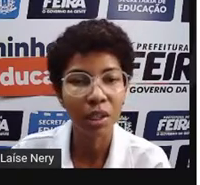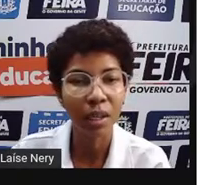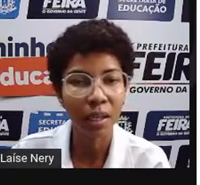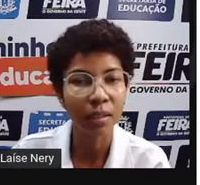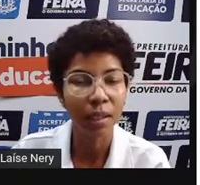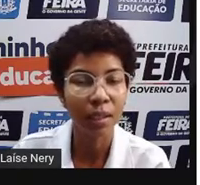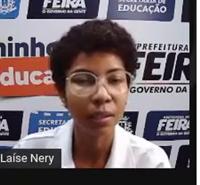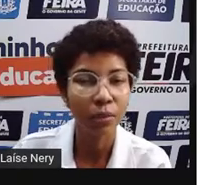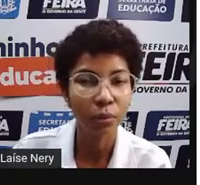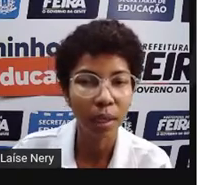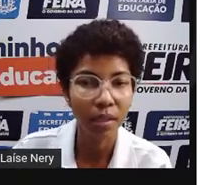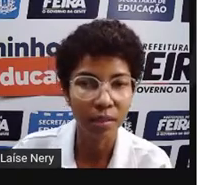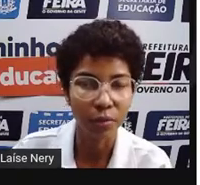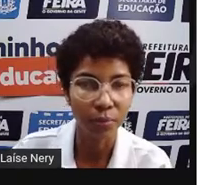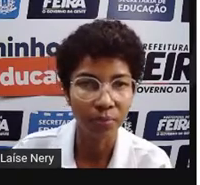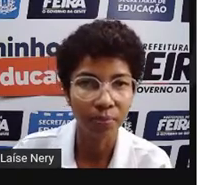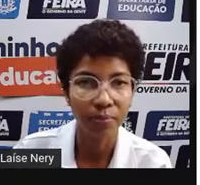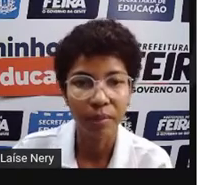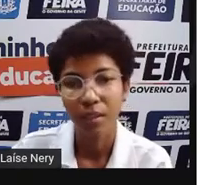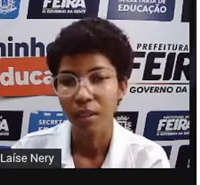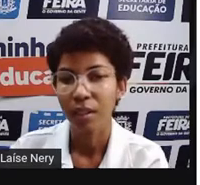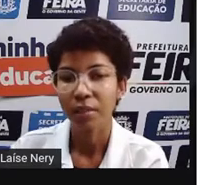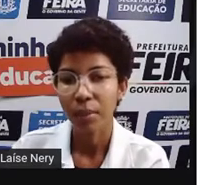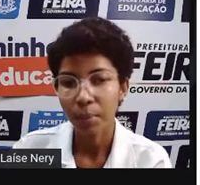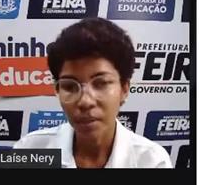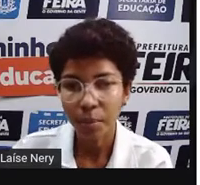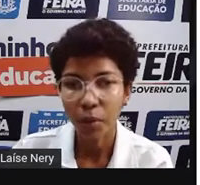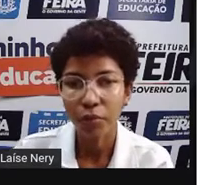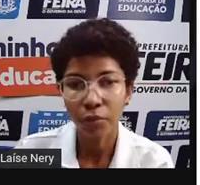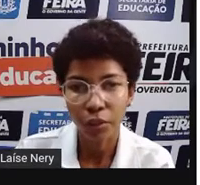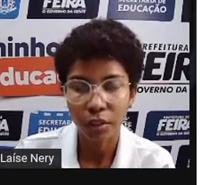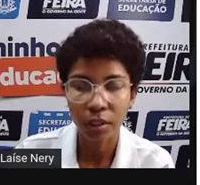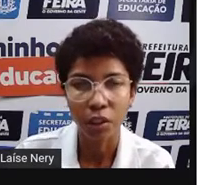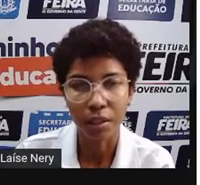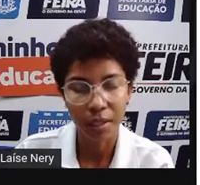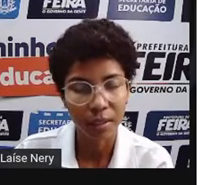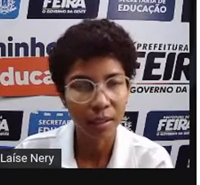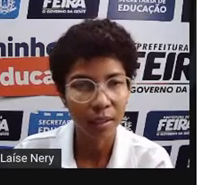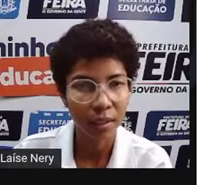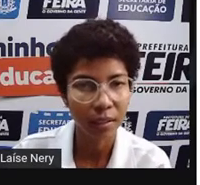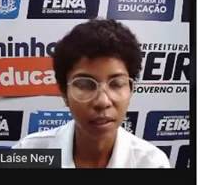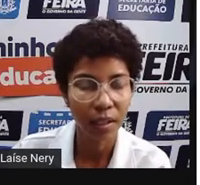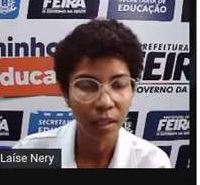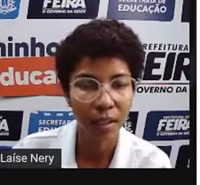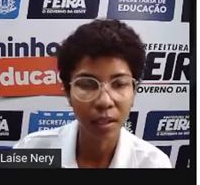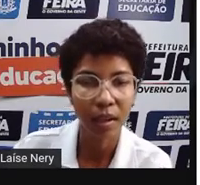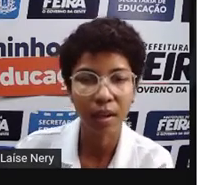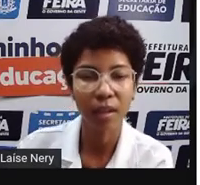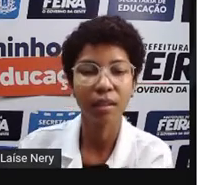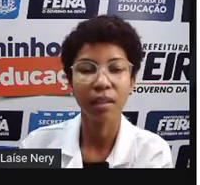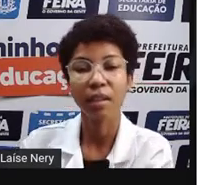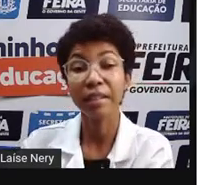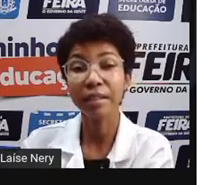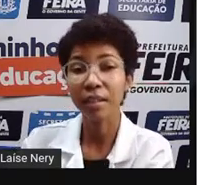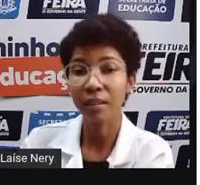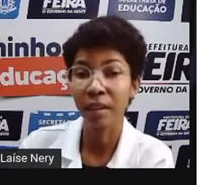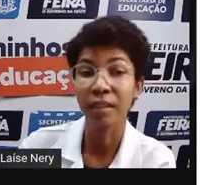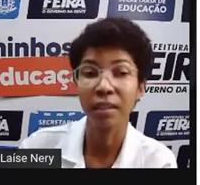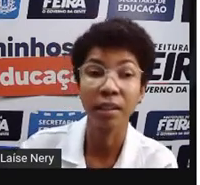de energia elétrica do Brasil. Então, a principal fonte de energia elétrica é a